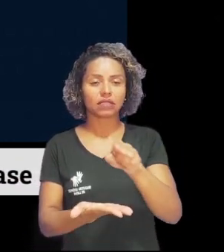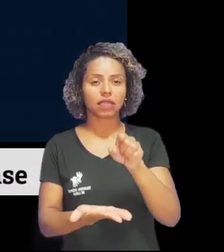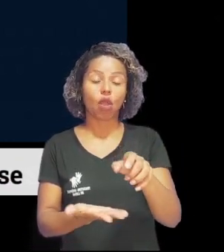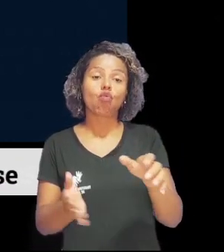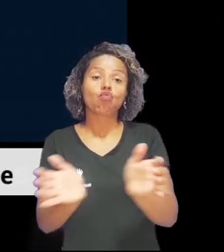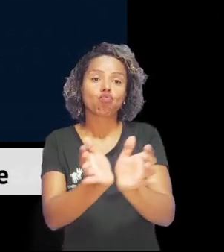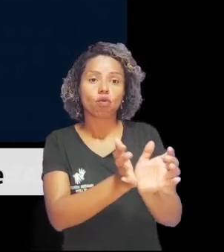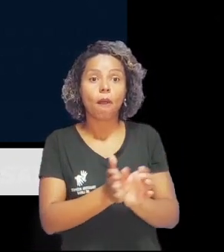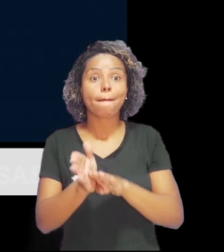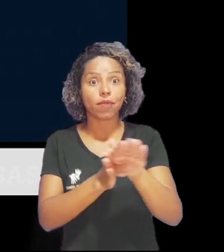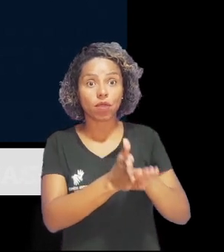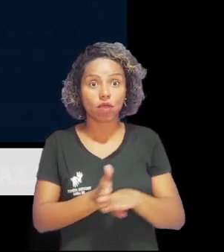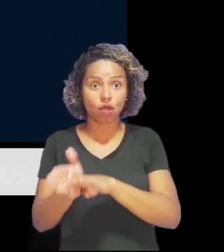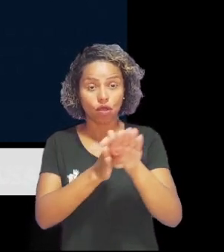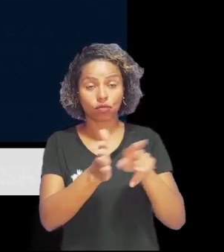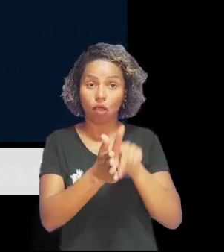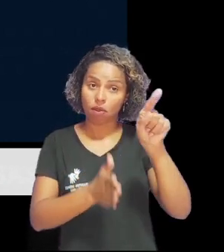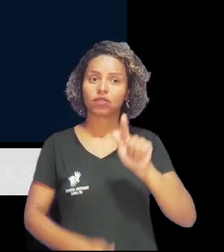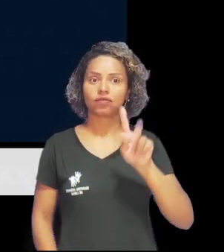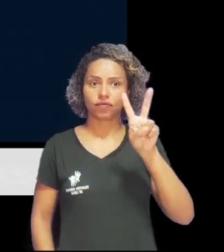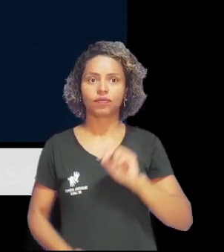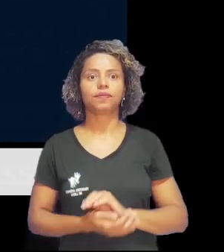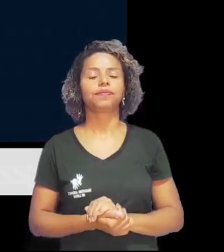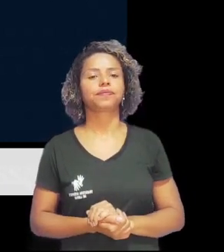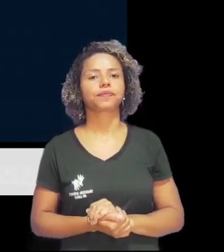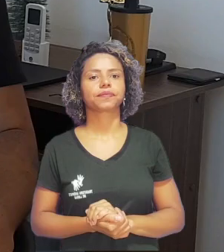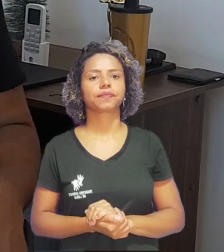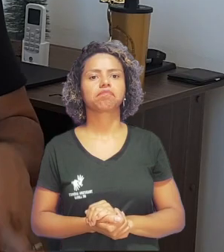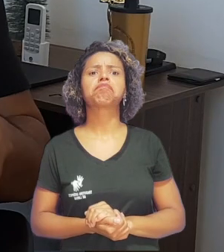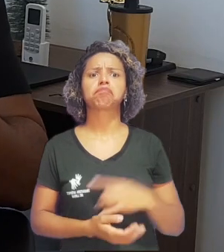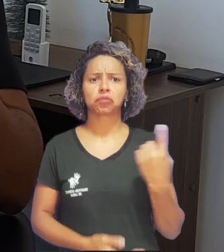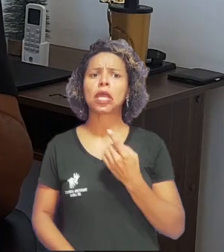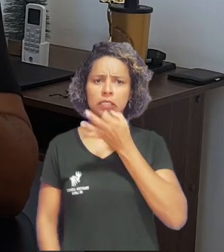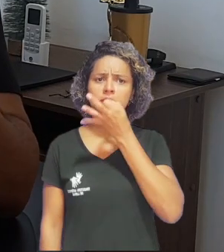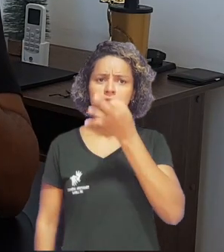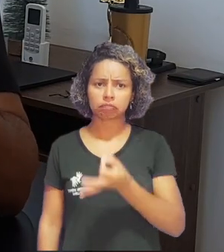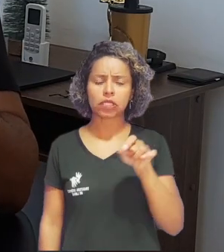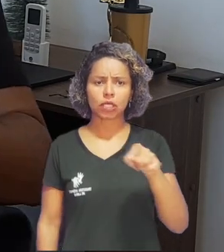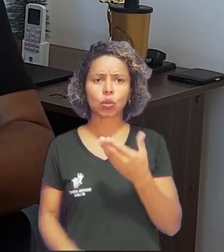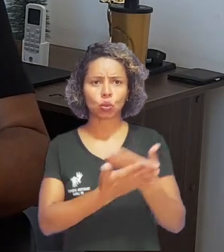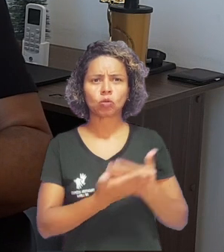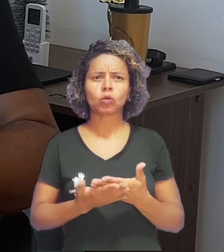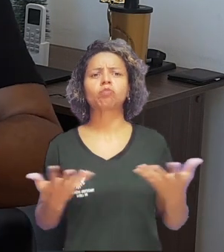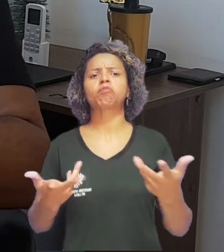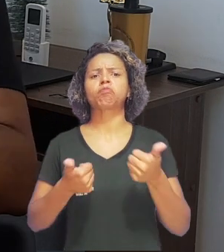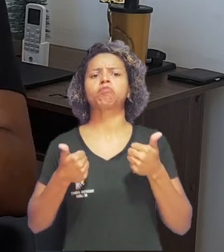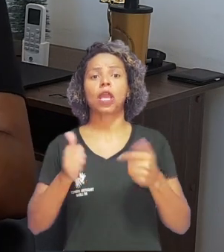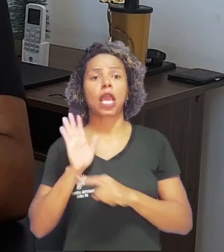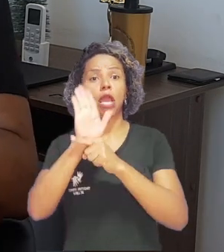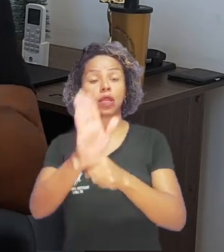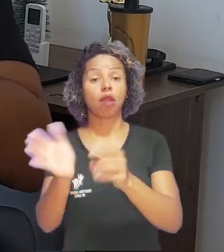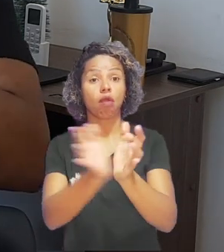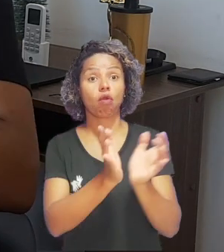Multicêntrico de Pós-Graduação em Bioquímica e Biologia Molecular. Acreditamos fortemente que nosso estudo trará